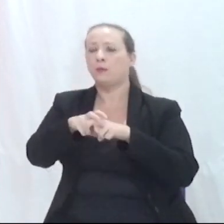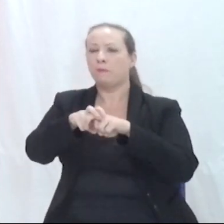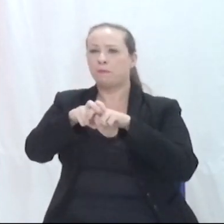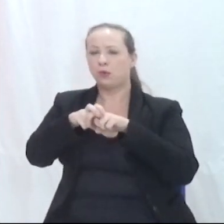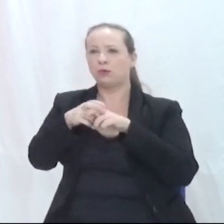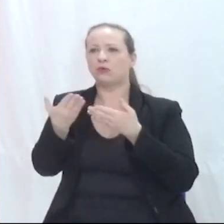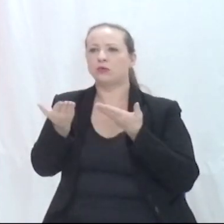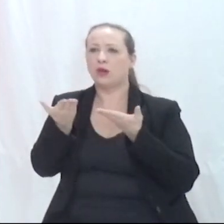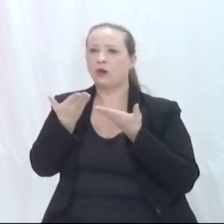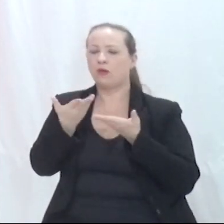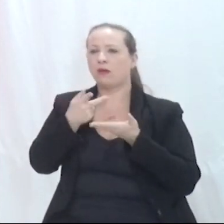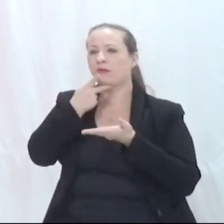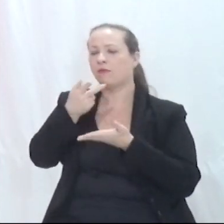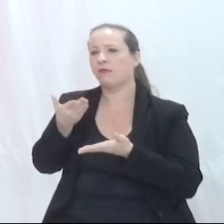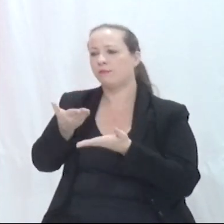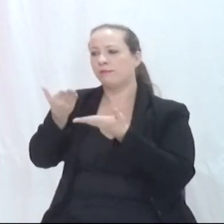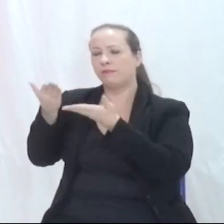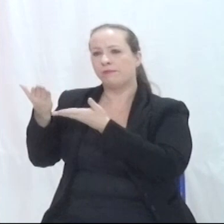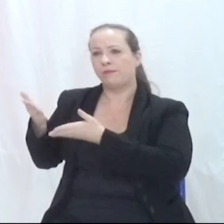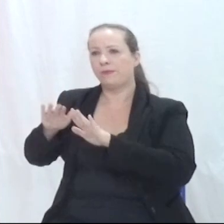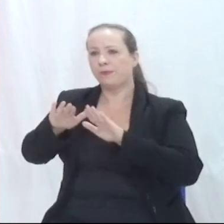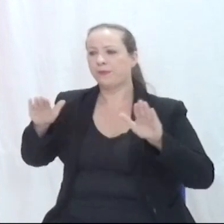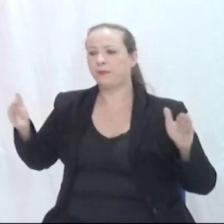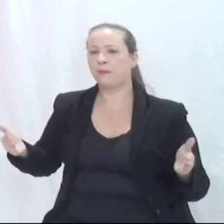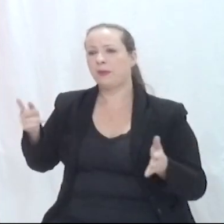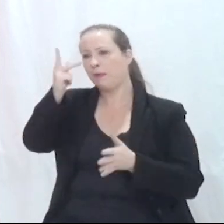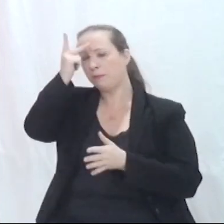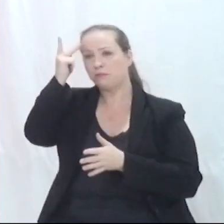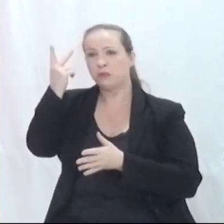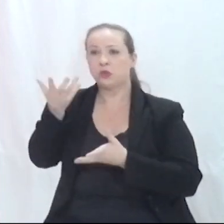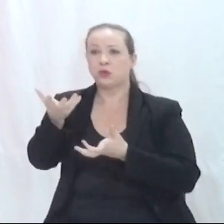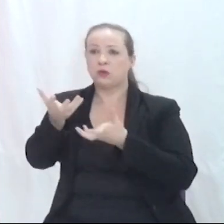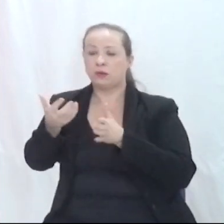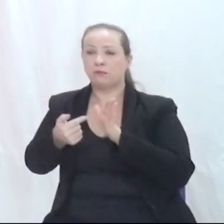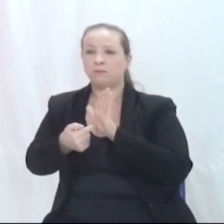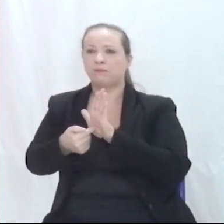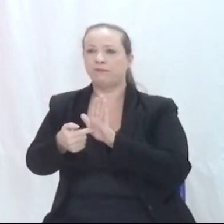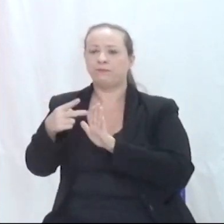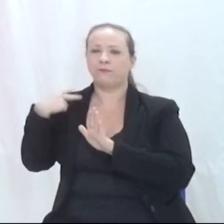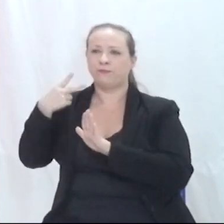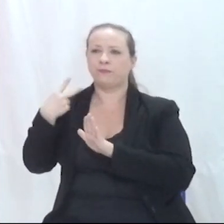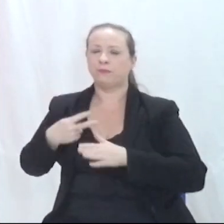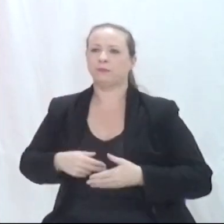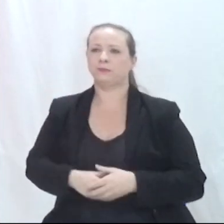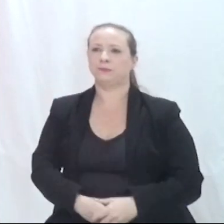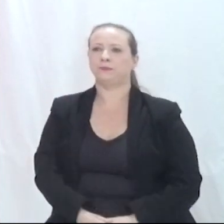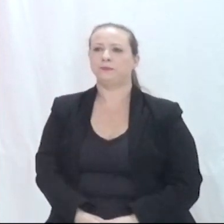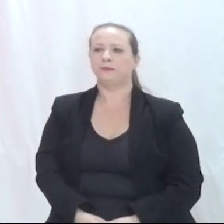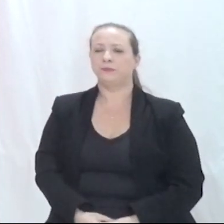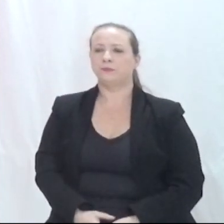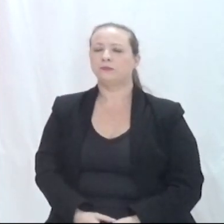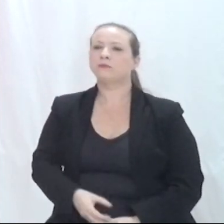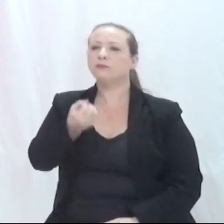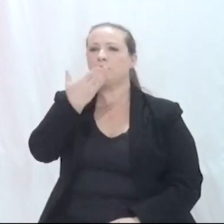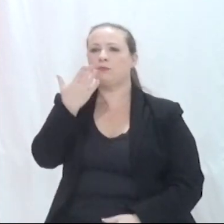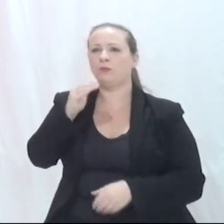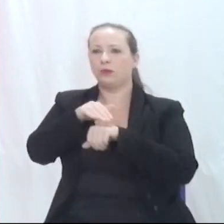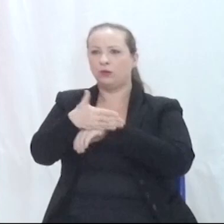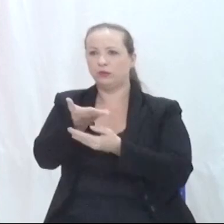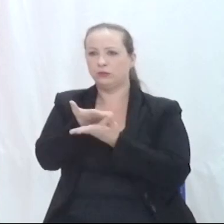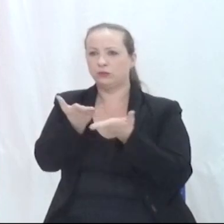passo a palavra para o proponente dessa audiência pública, vereador Valmir Edalgostin. Boa noite a todos.